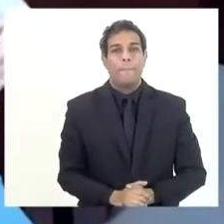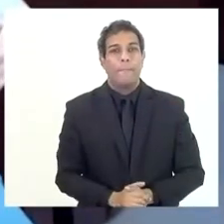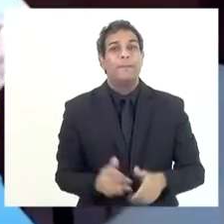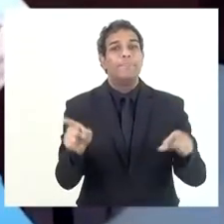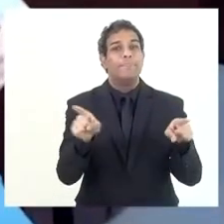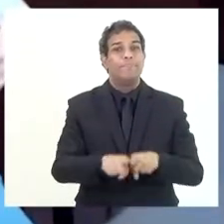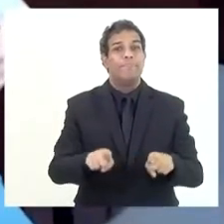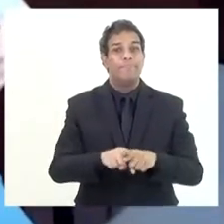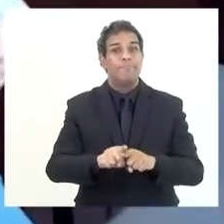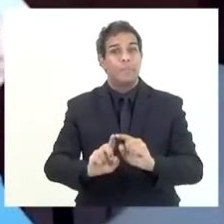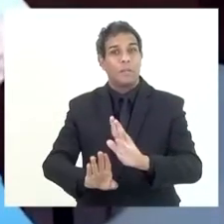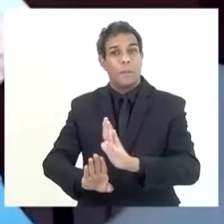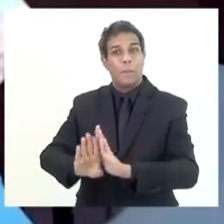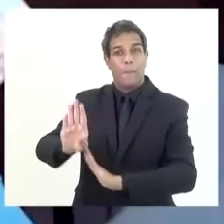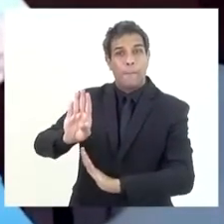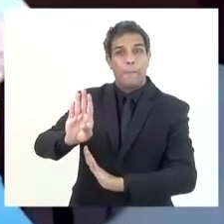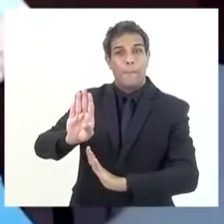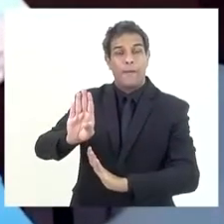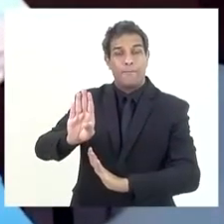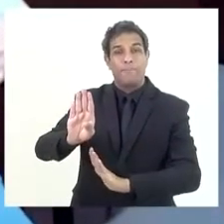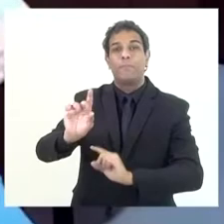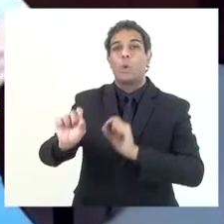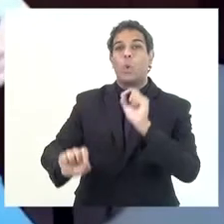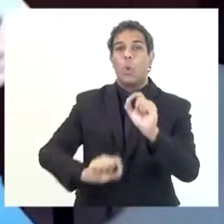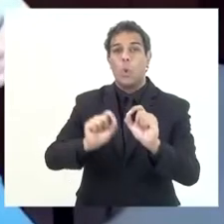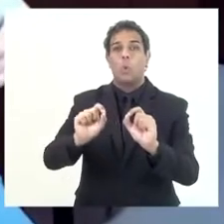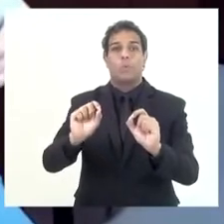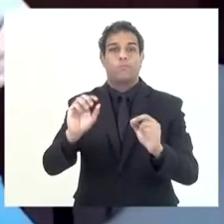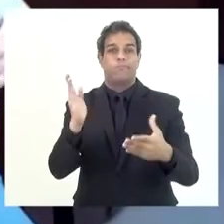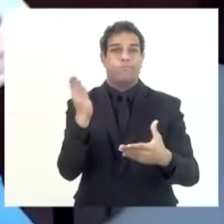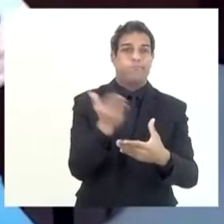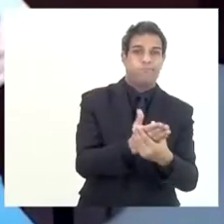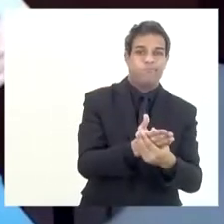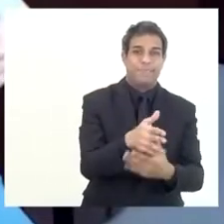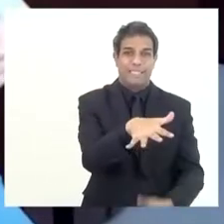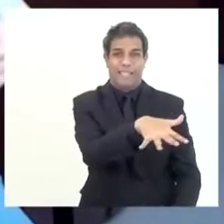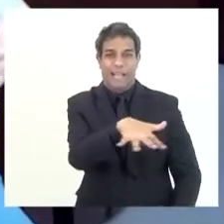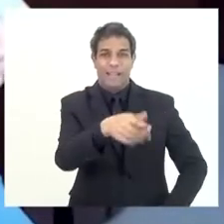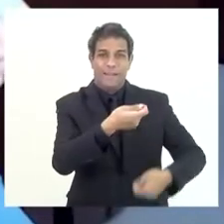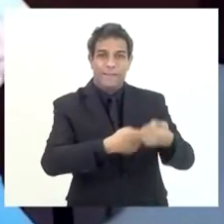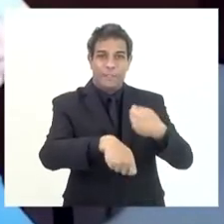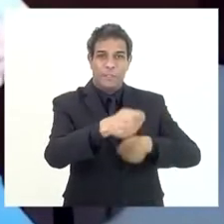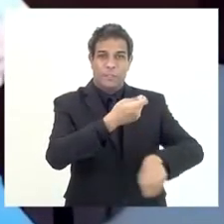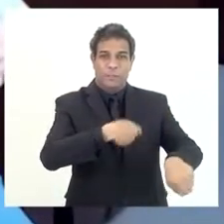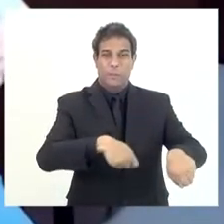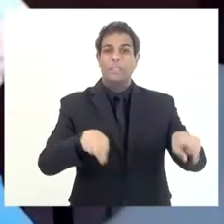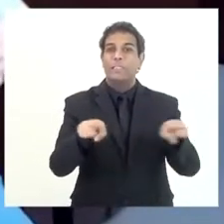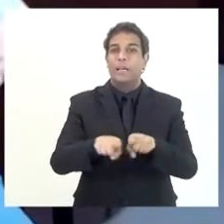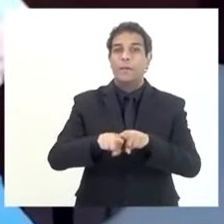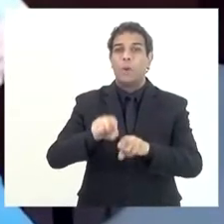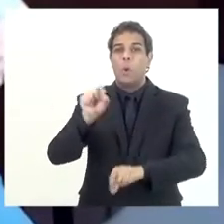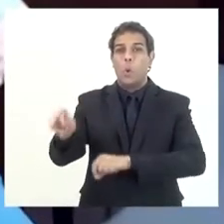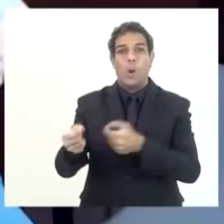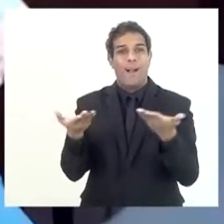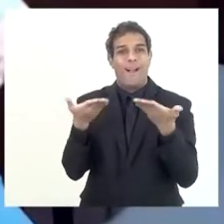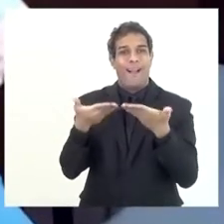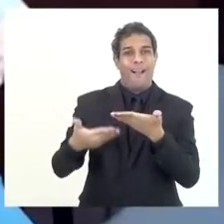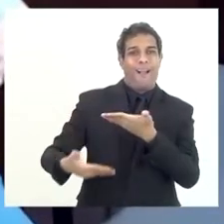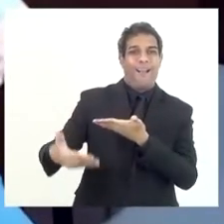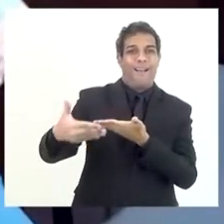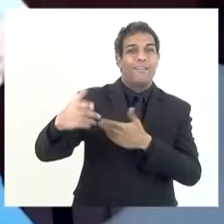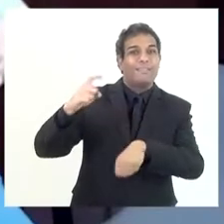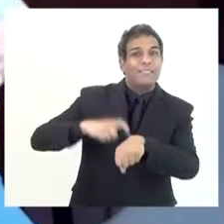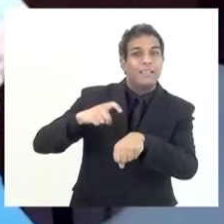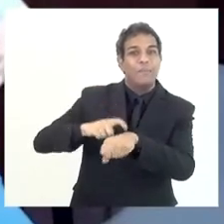na questão do aumento da impugnação na esfera administrativa e nesse gargalo de